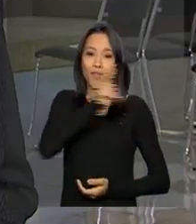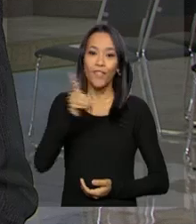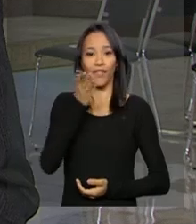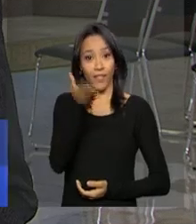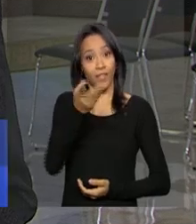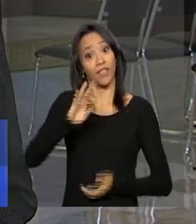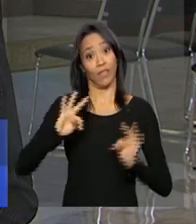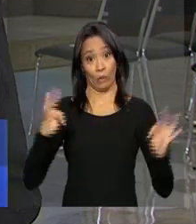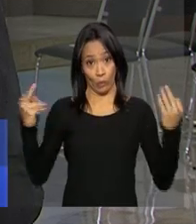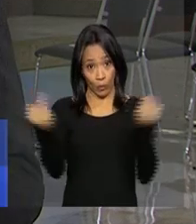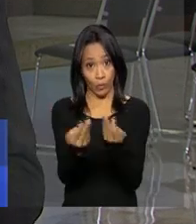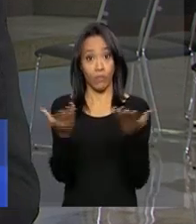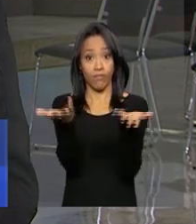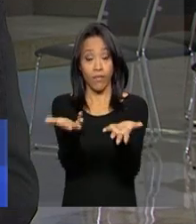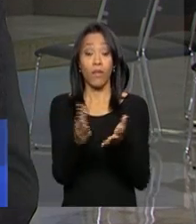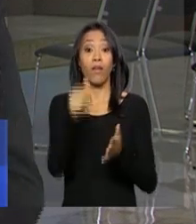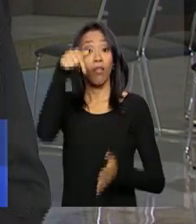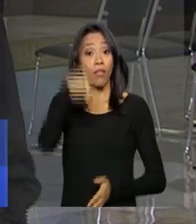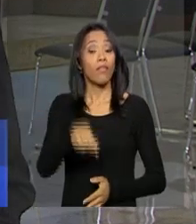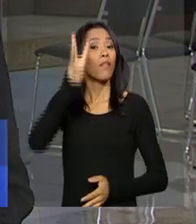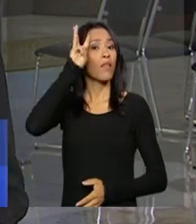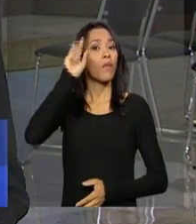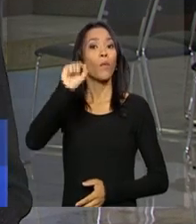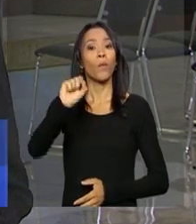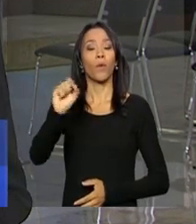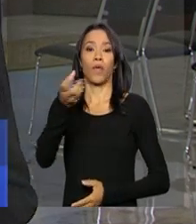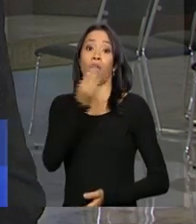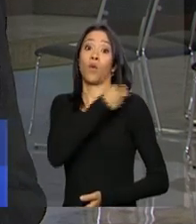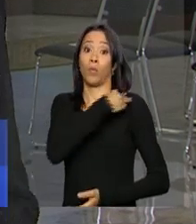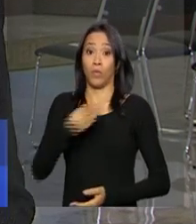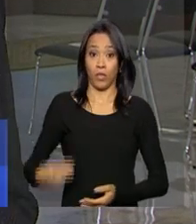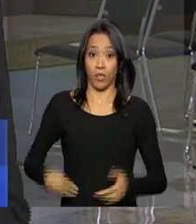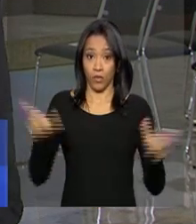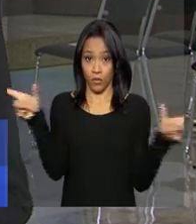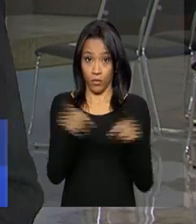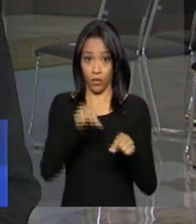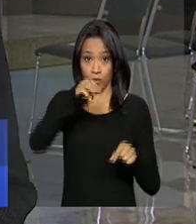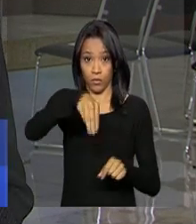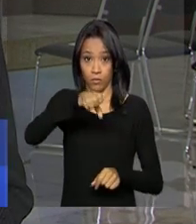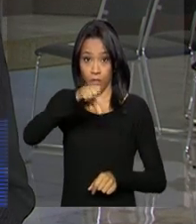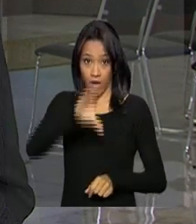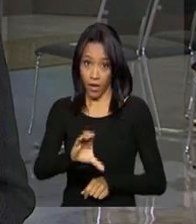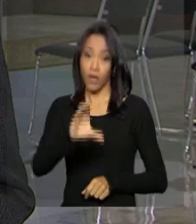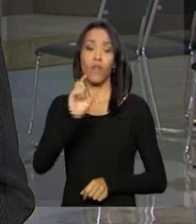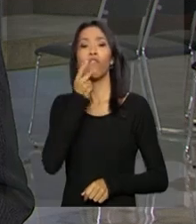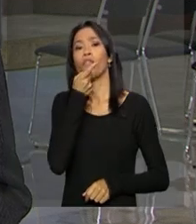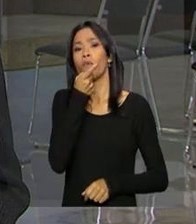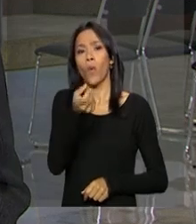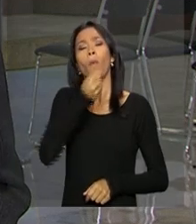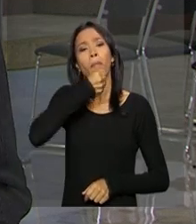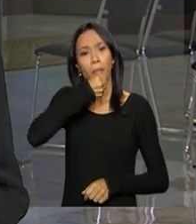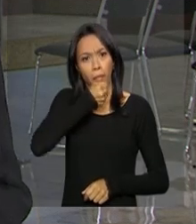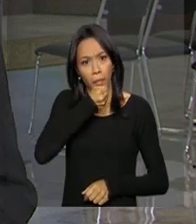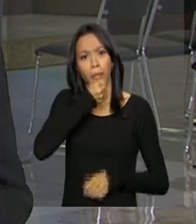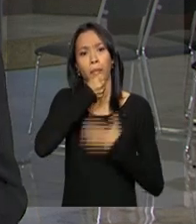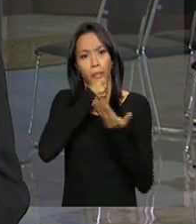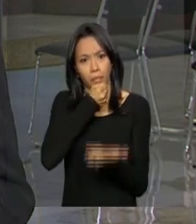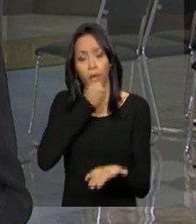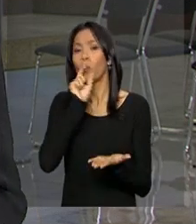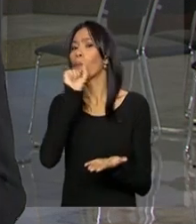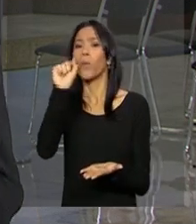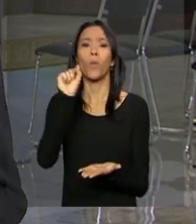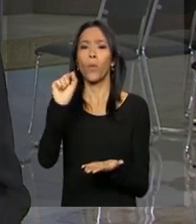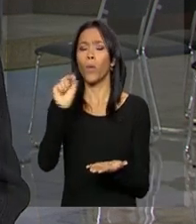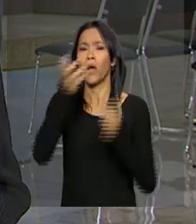bom dia a todos. Bom, nesta terça-feira, o ministro da Educação, Aloysio Mercadante, concede entrevista coletiva à imprensa para